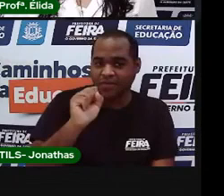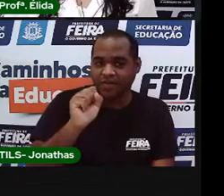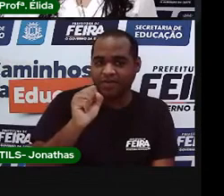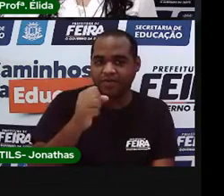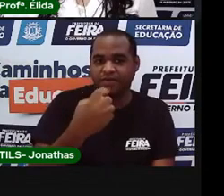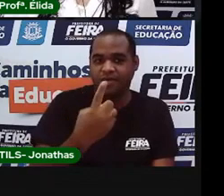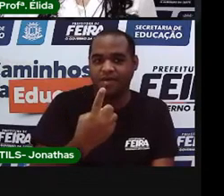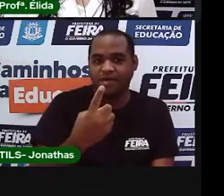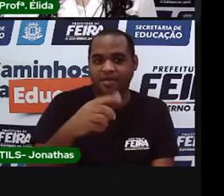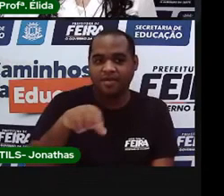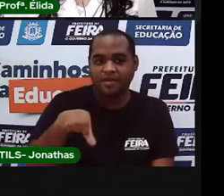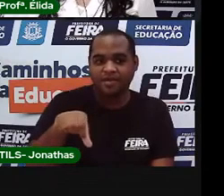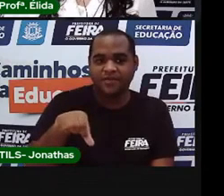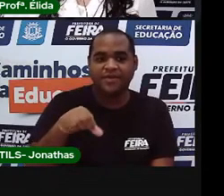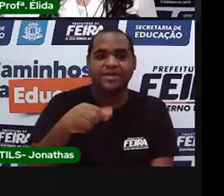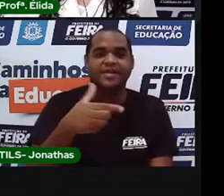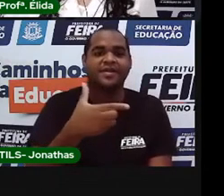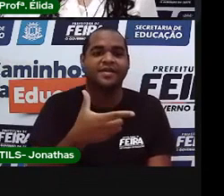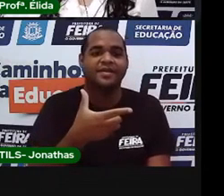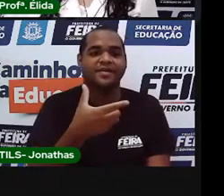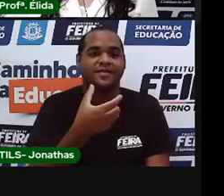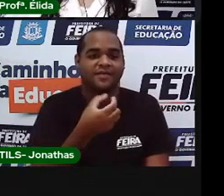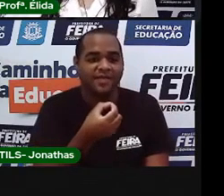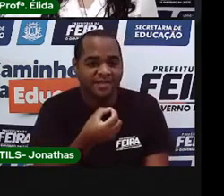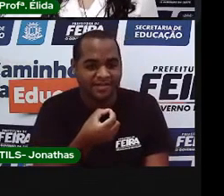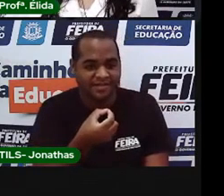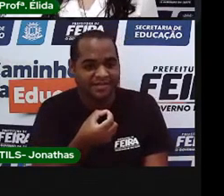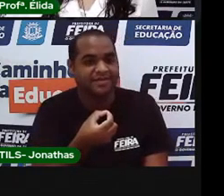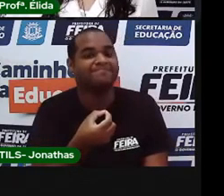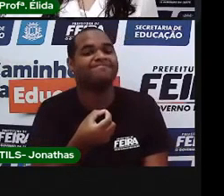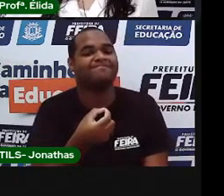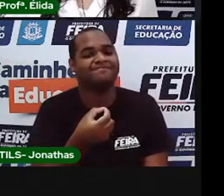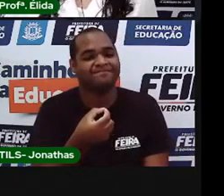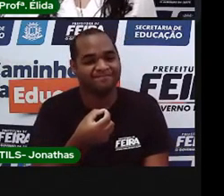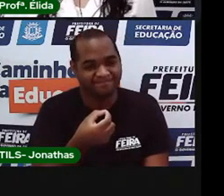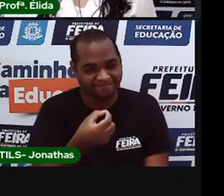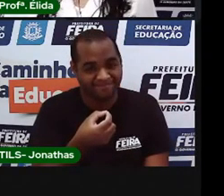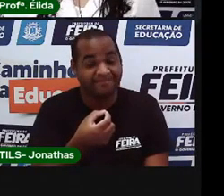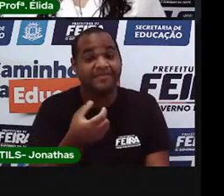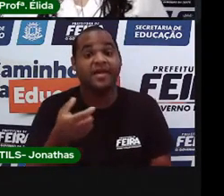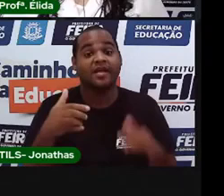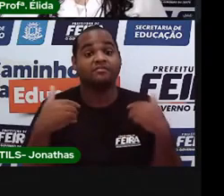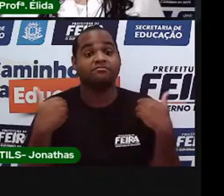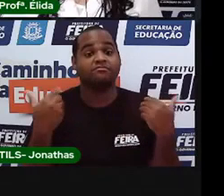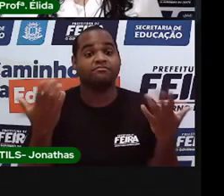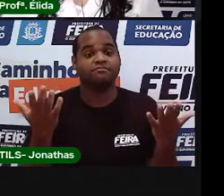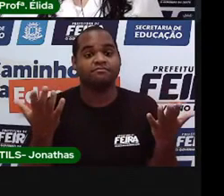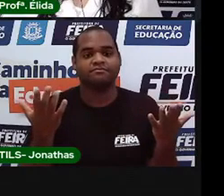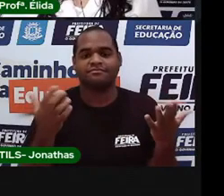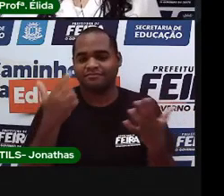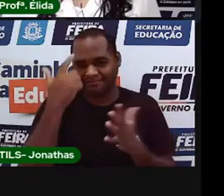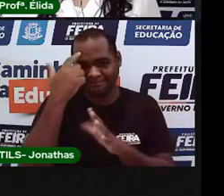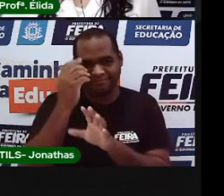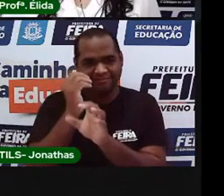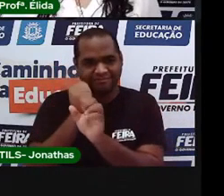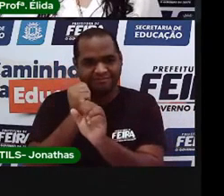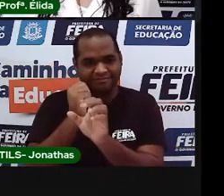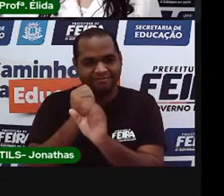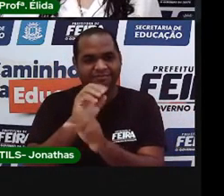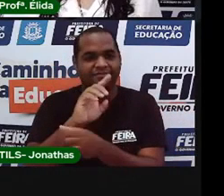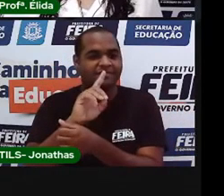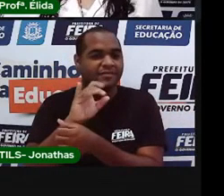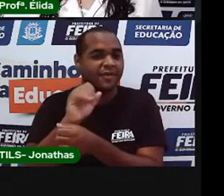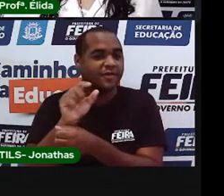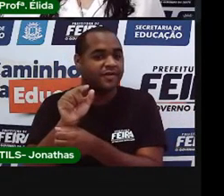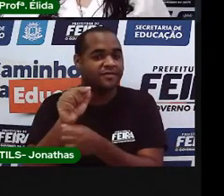dezoito, dezenove, vinte. Então, quantos dias do